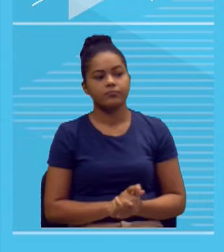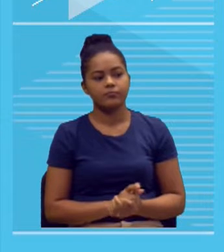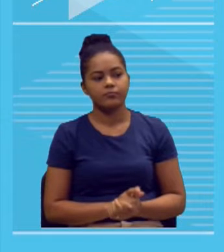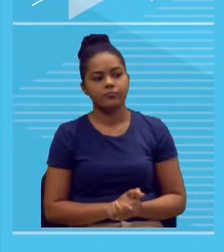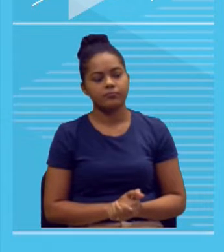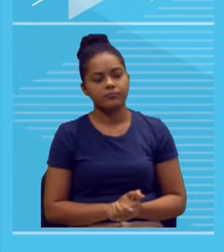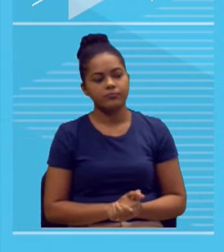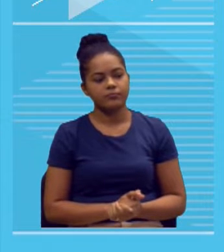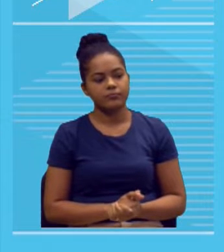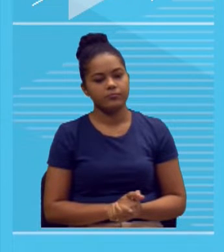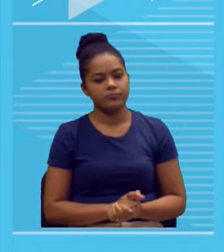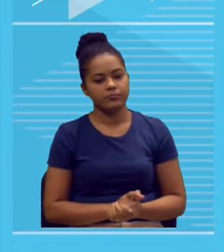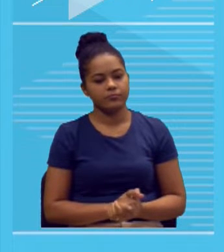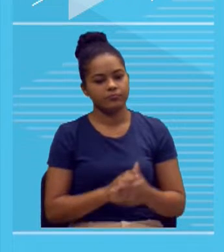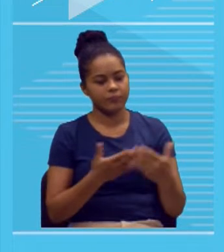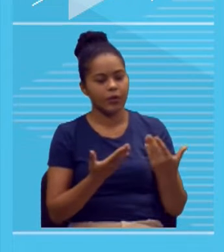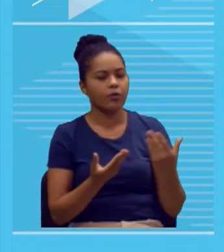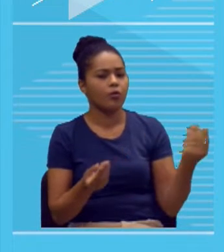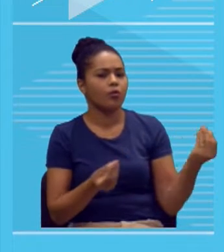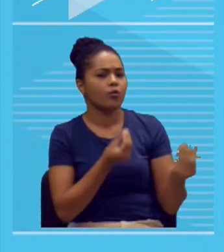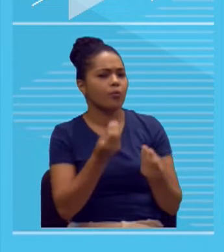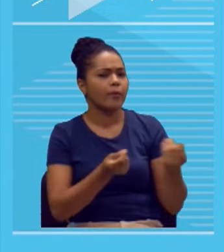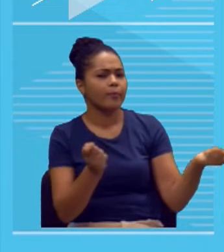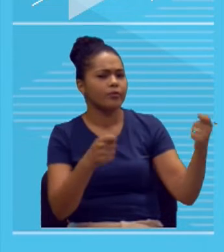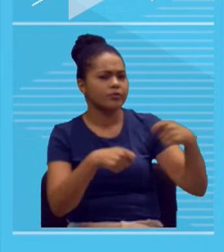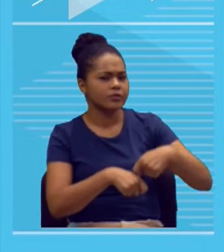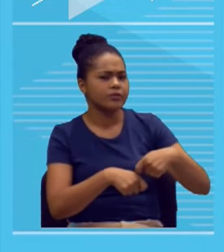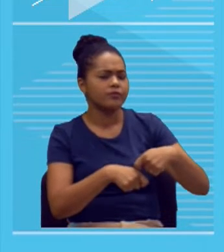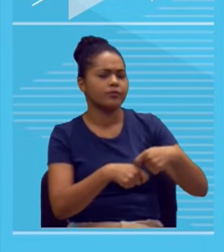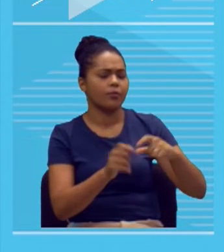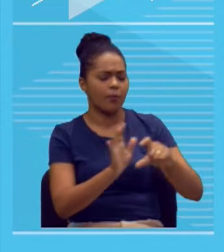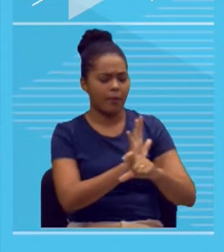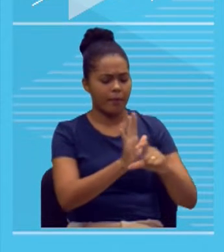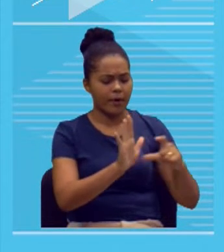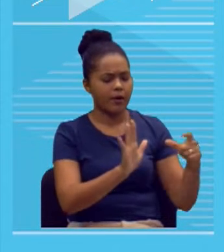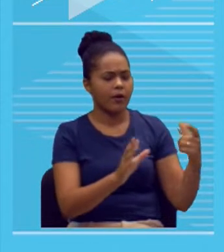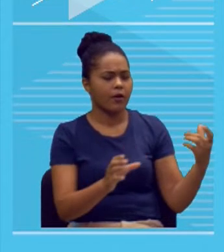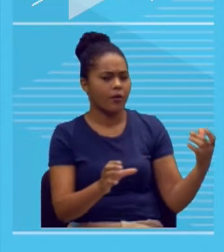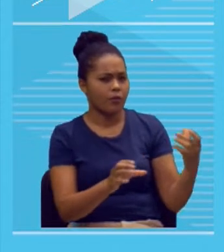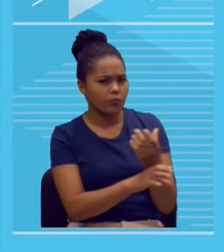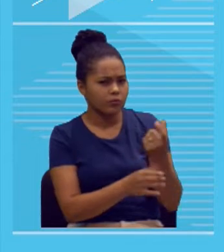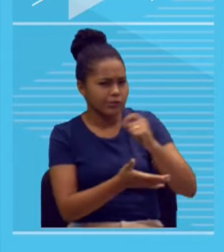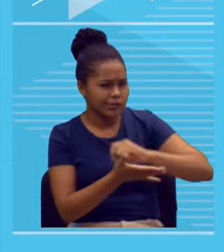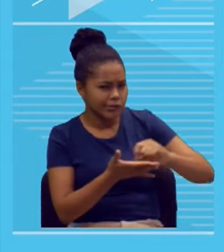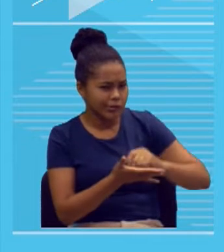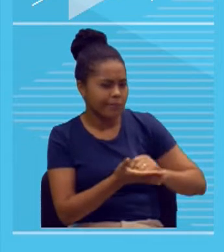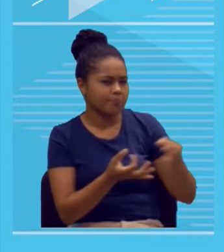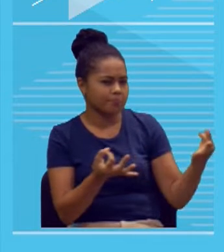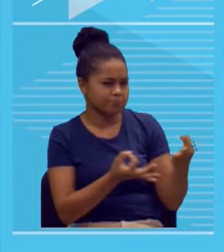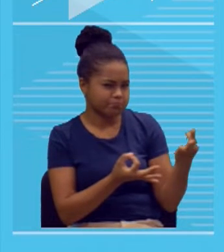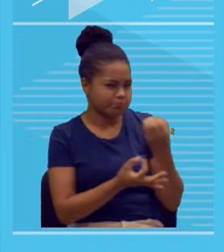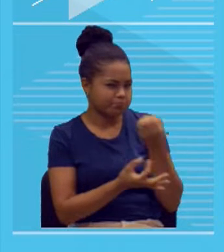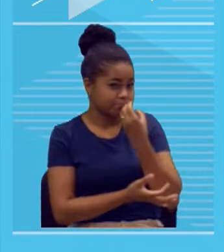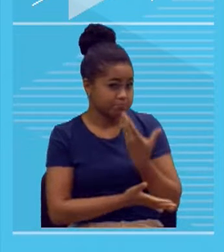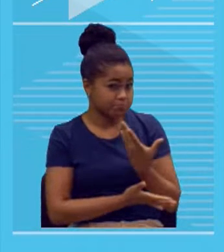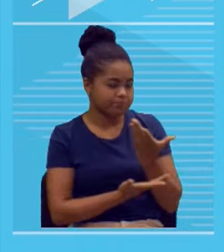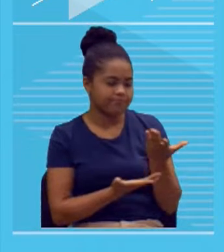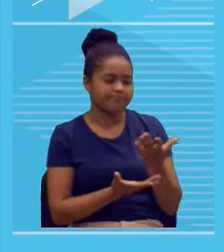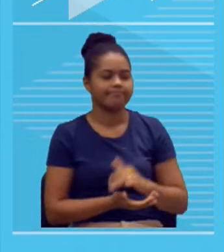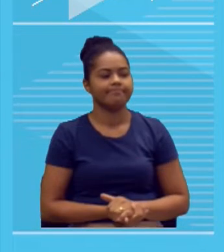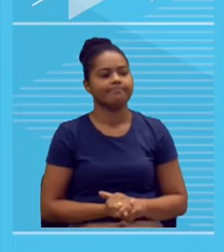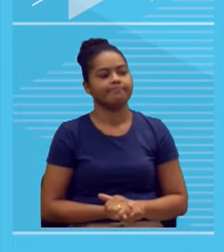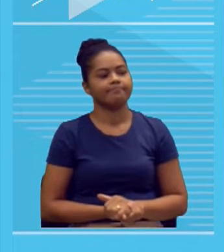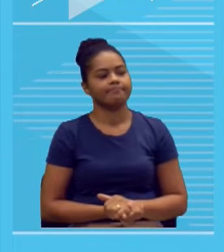hoje, como você vai fazer uma boa conclusão, querido estudante. Olha aí, ó. Vamos compreender os elementos que